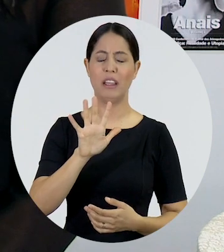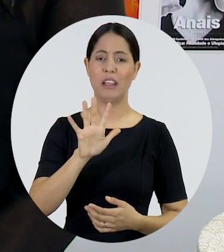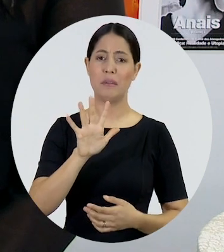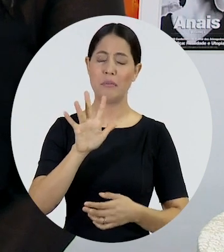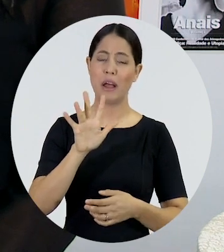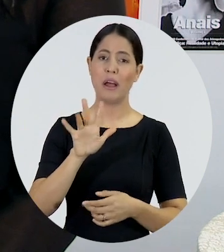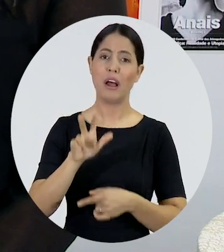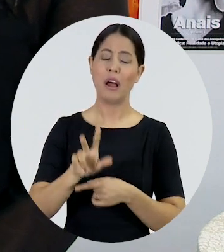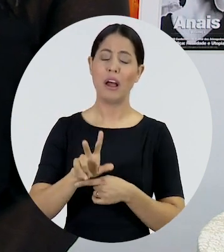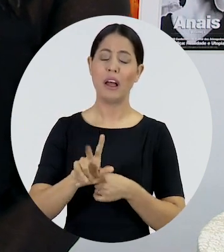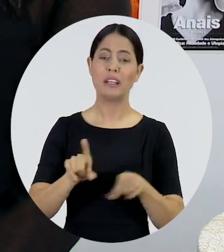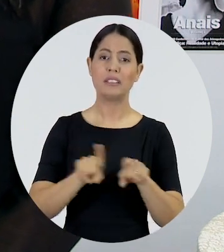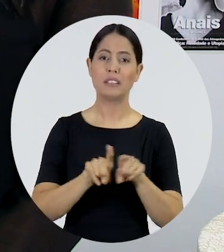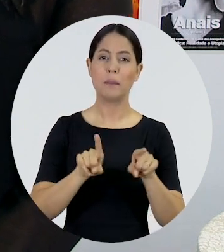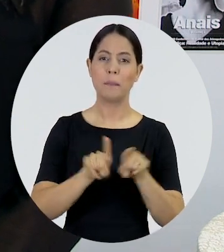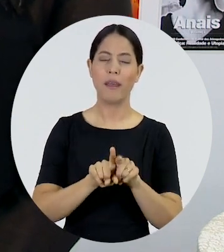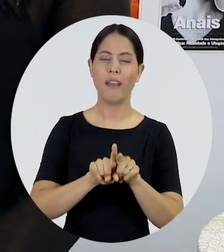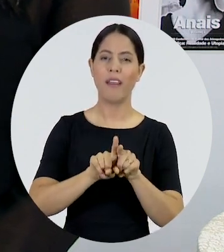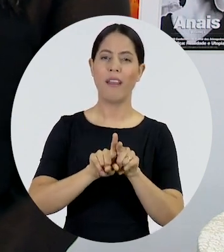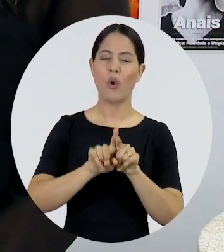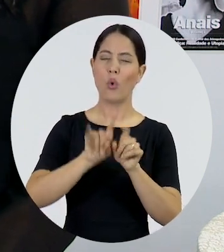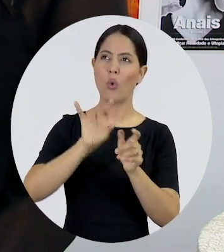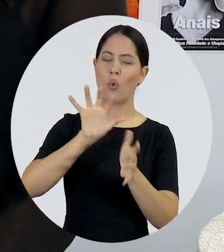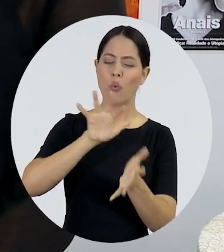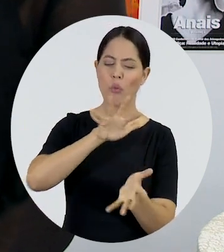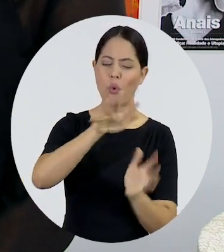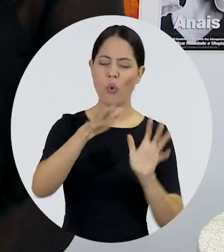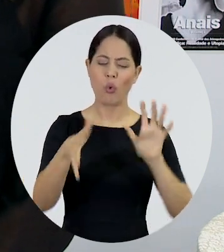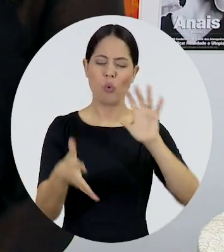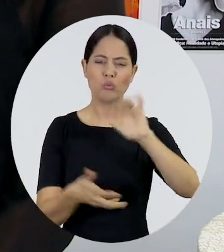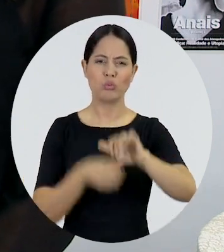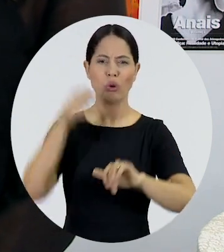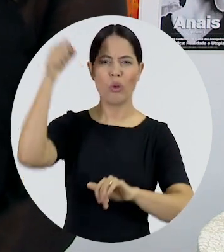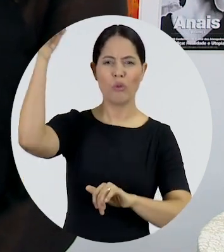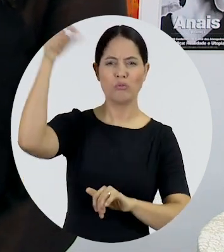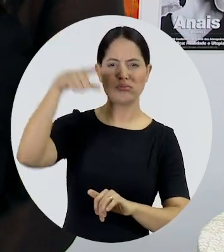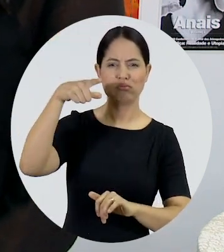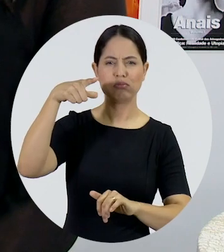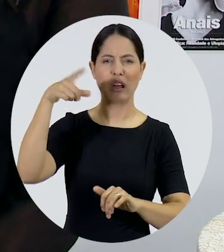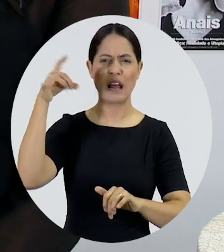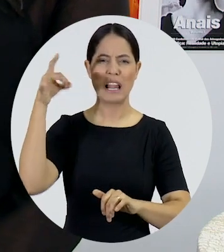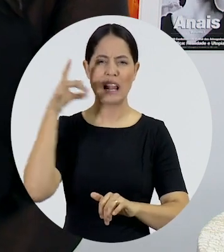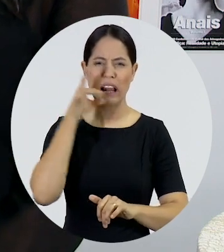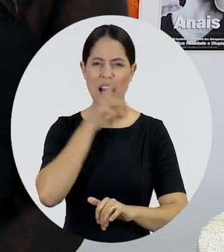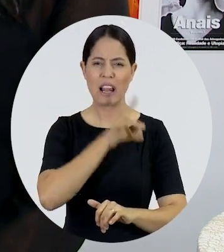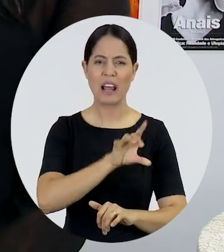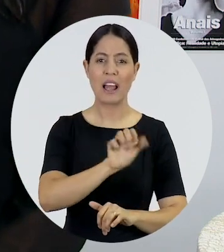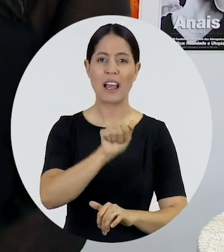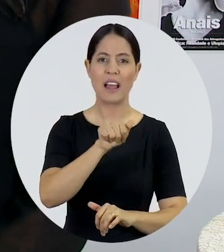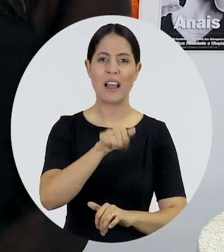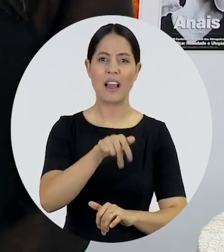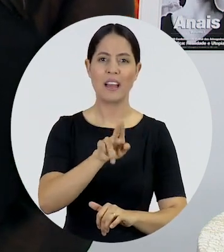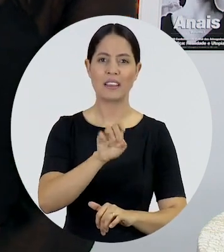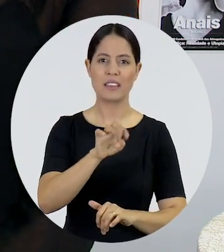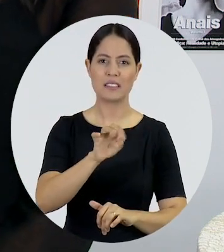que o aquecimento global, a mudança climática, está promovendo migrações humanas necessárias para as